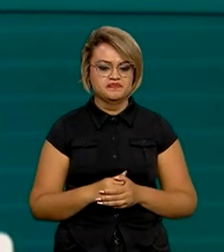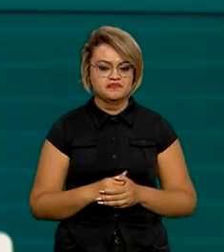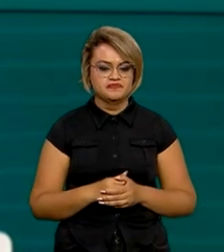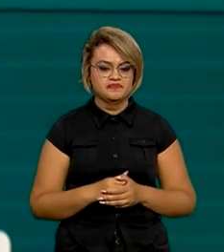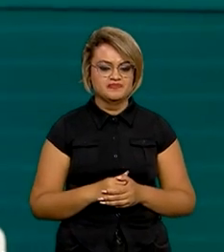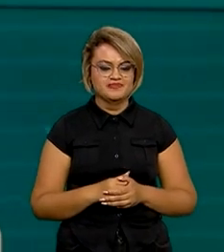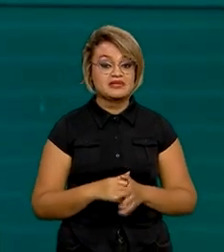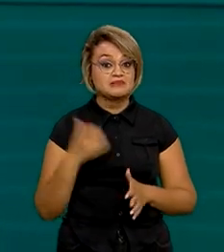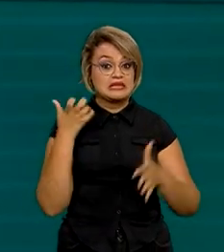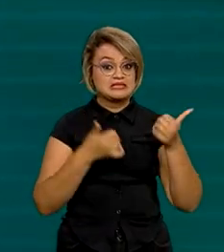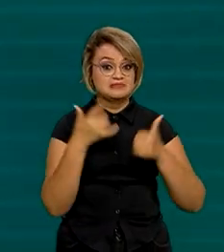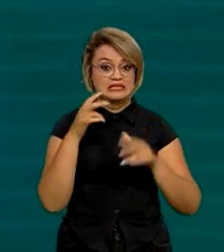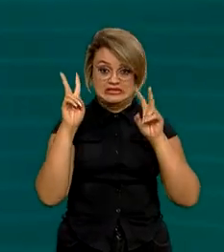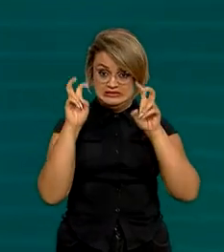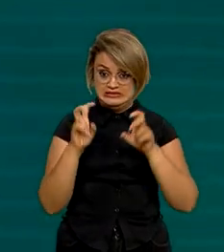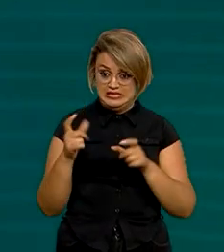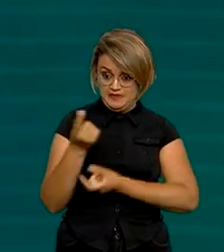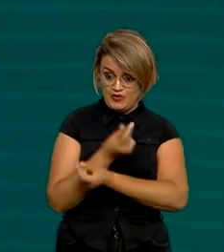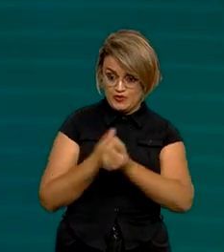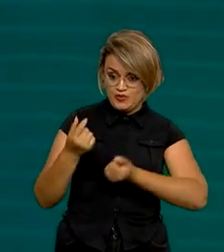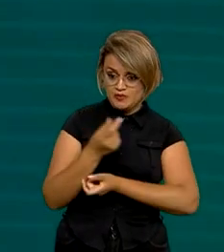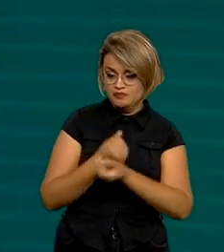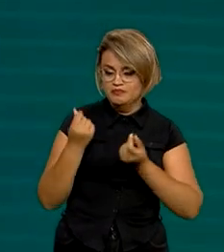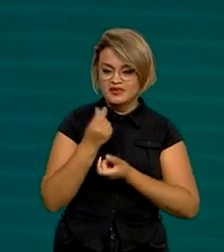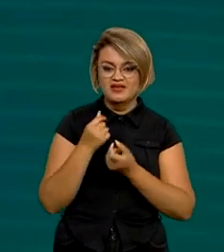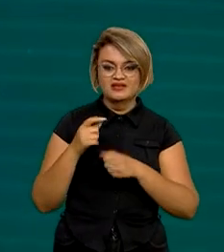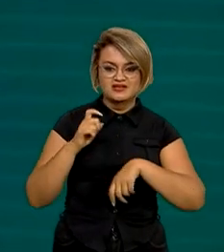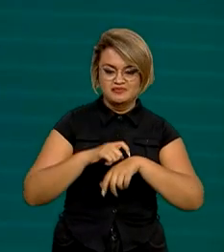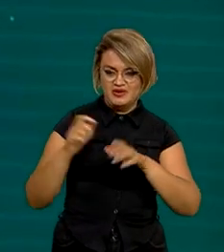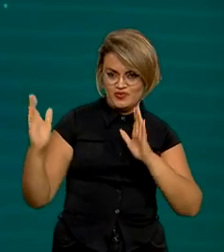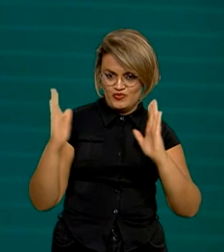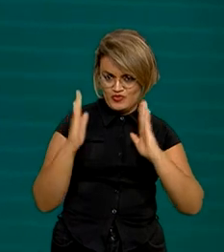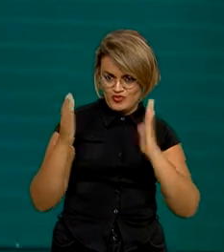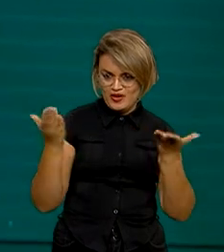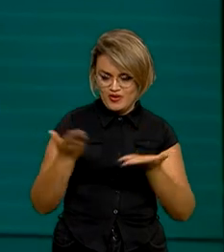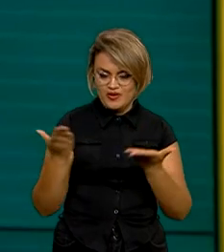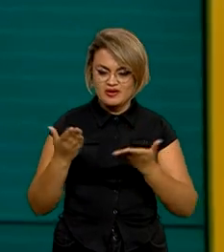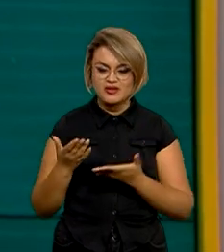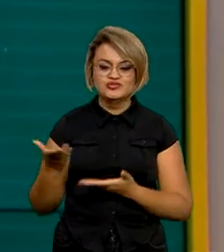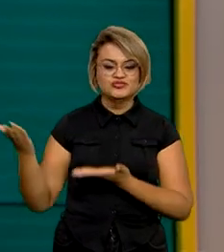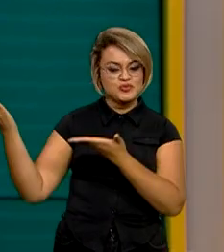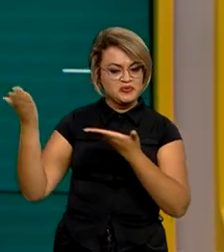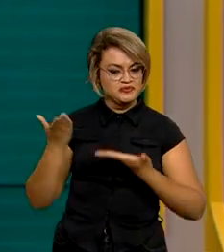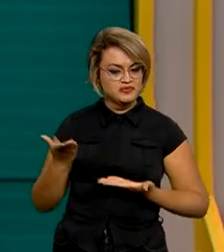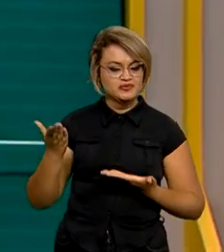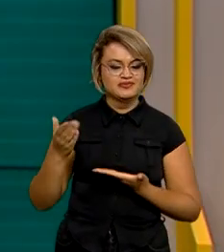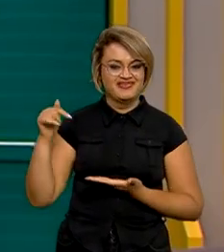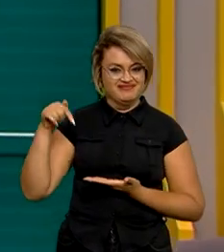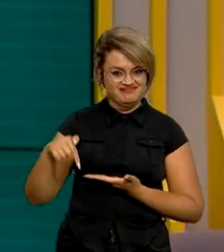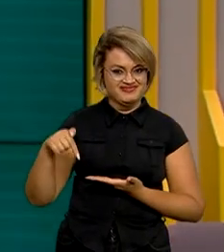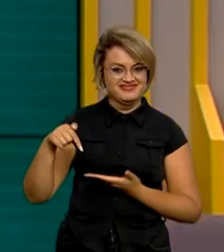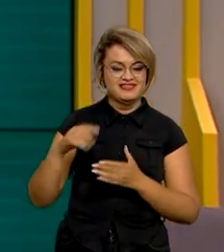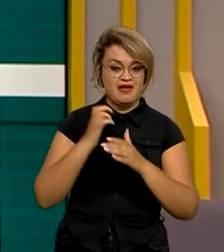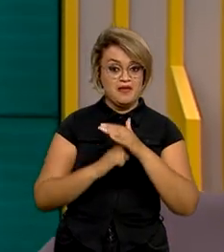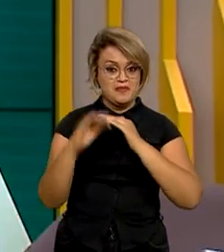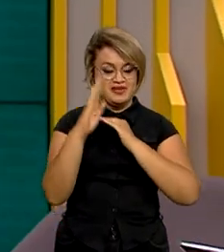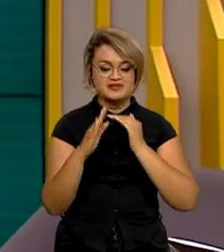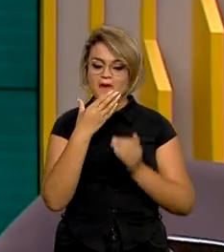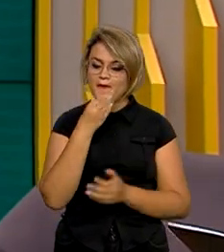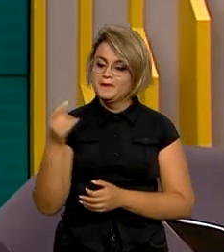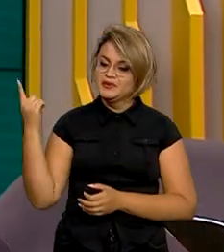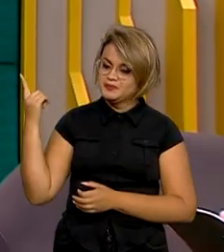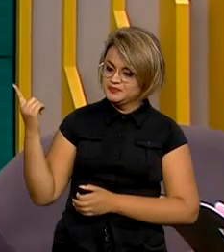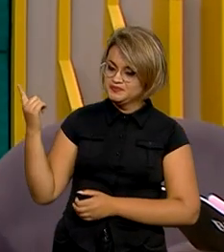E para repercutir o crescimento da economia no segundo trimestre desse ano, nós estamos aqui nos estúdios da EBC com o